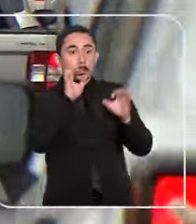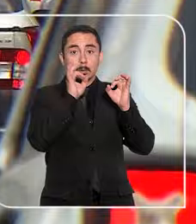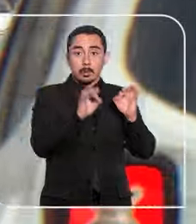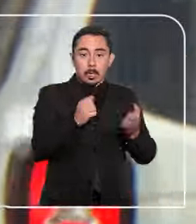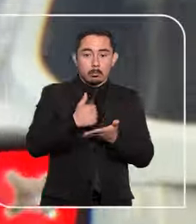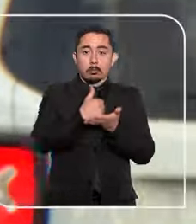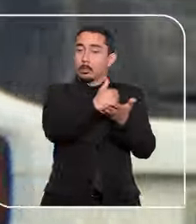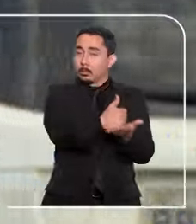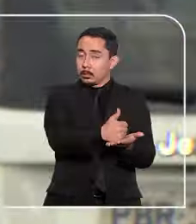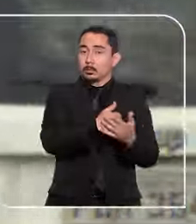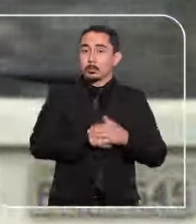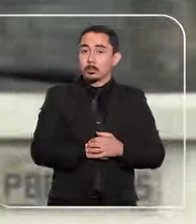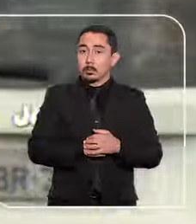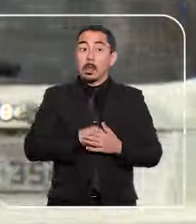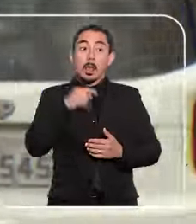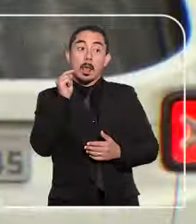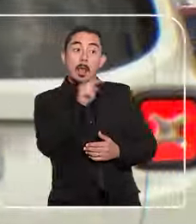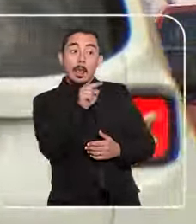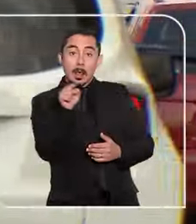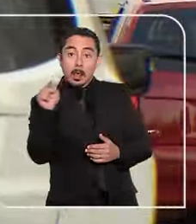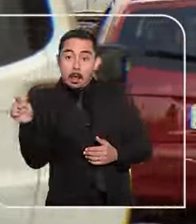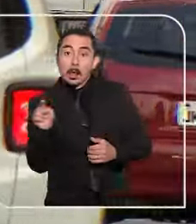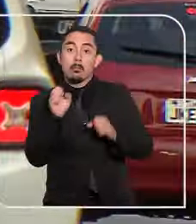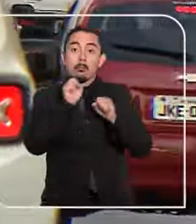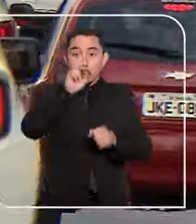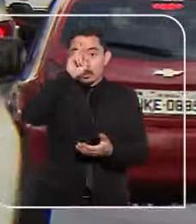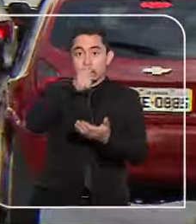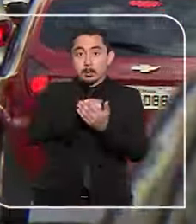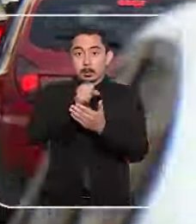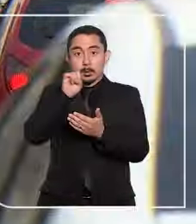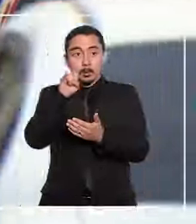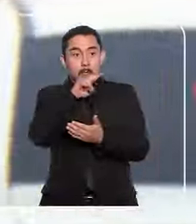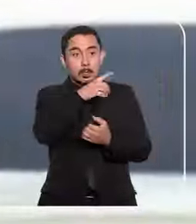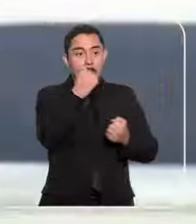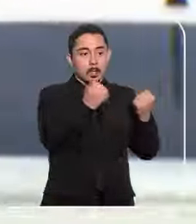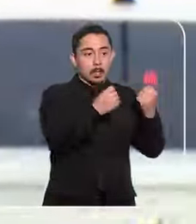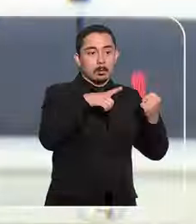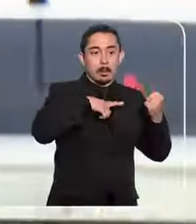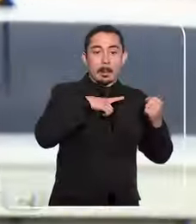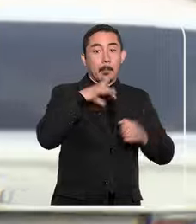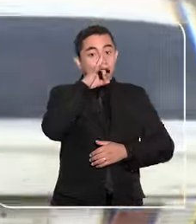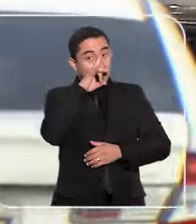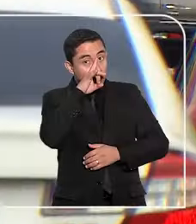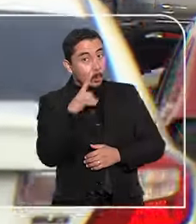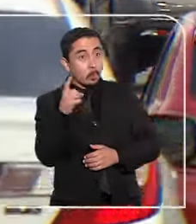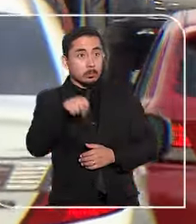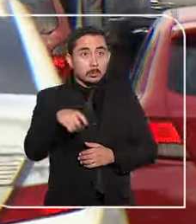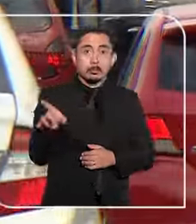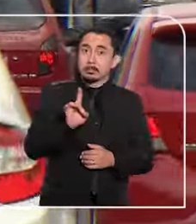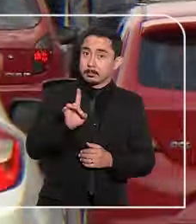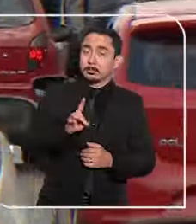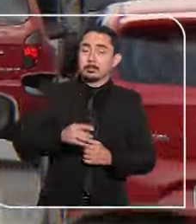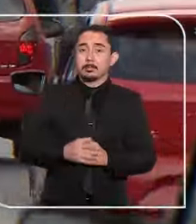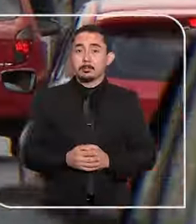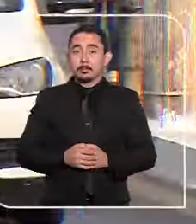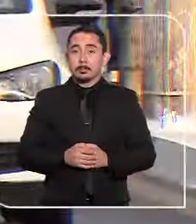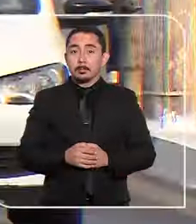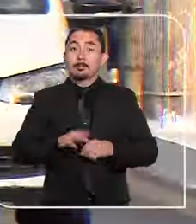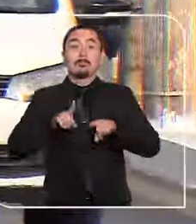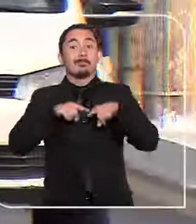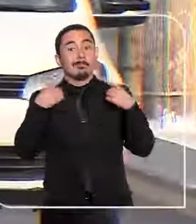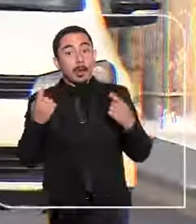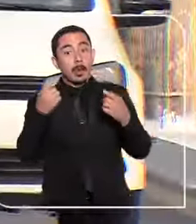funcionamento do serviço de transporte, cabendo a eles decidirem se o motorista traz algum perigo para a atividade.